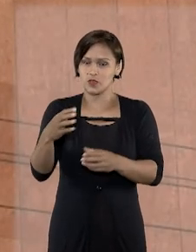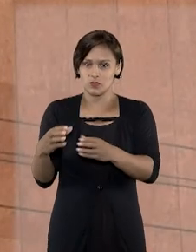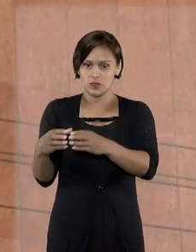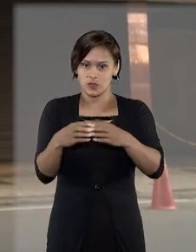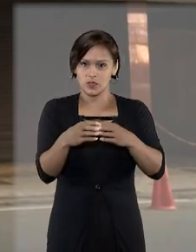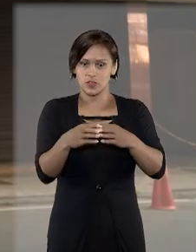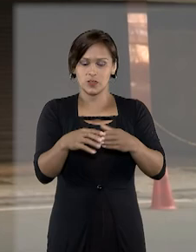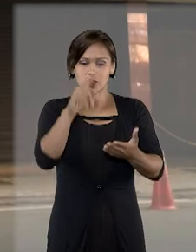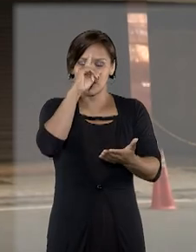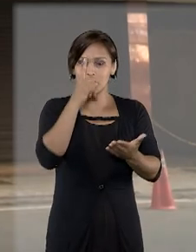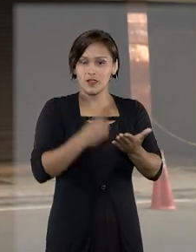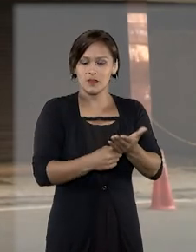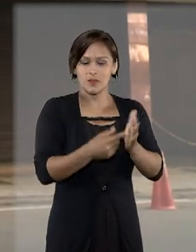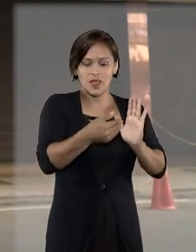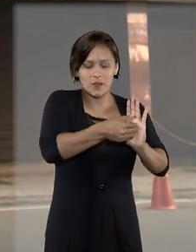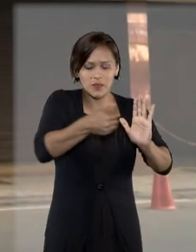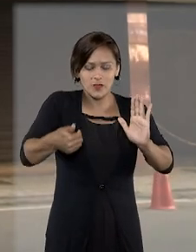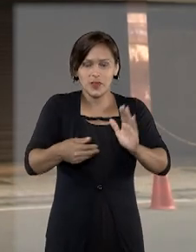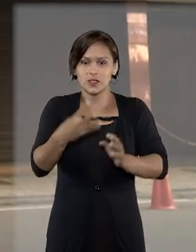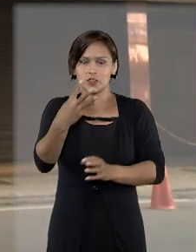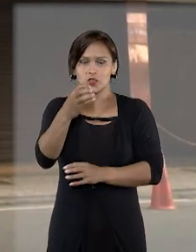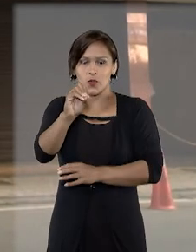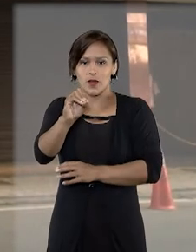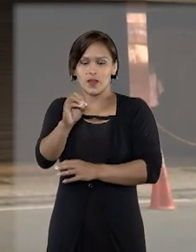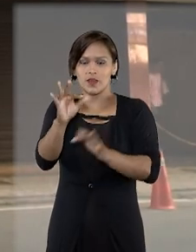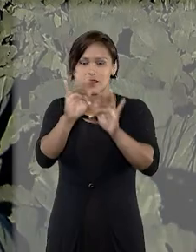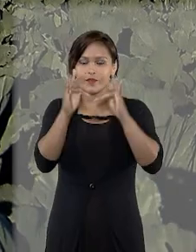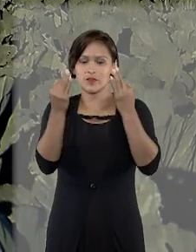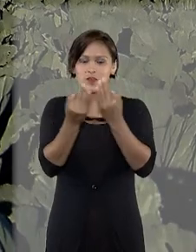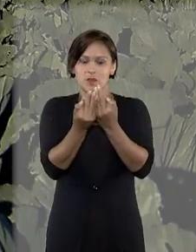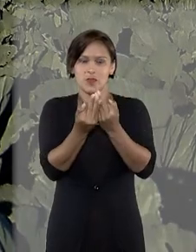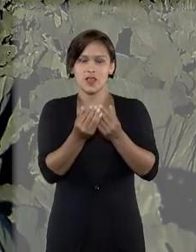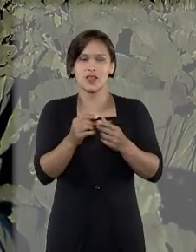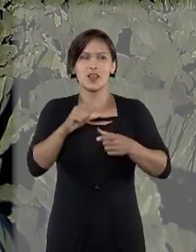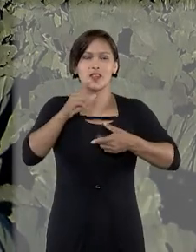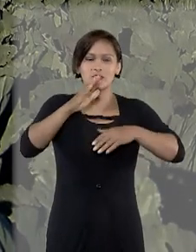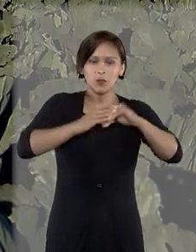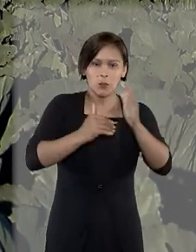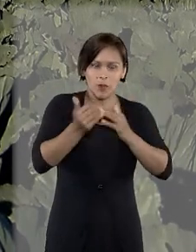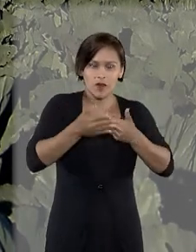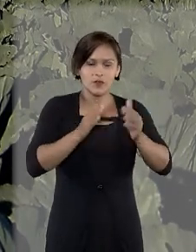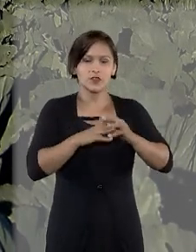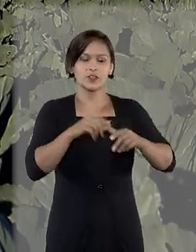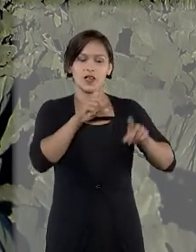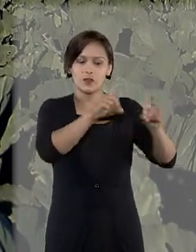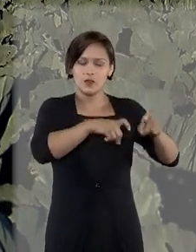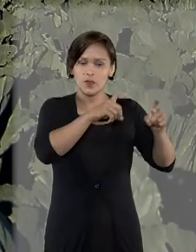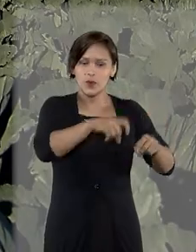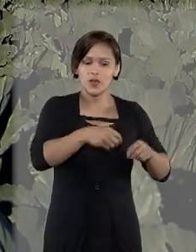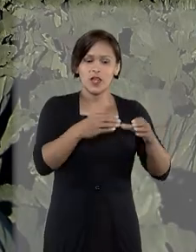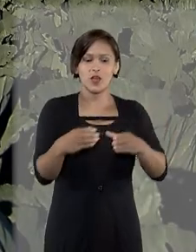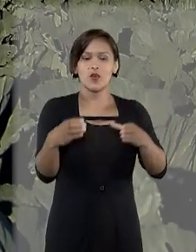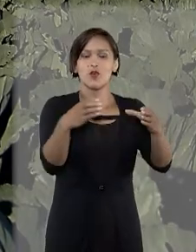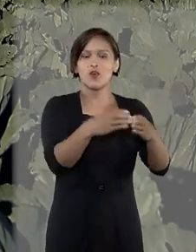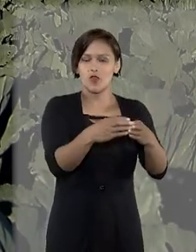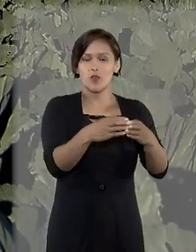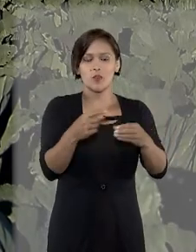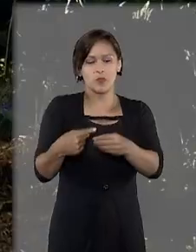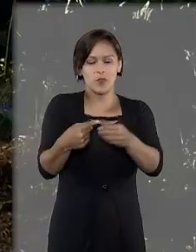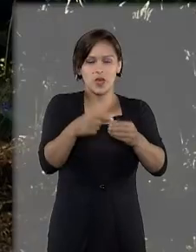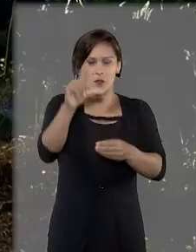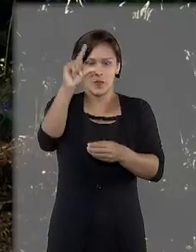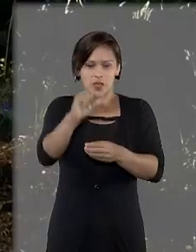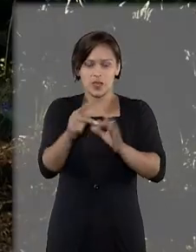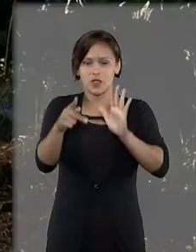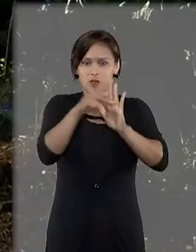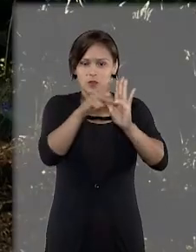Região, que determinava o despejo de 40 famílias de pequenos produtores rurais ocupantes de uma área na qual foi